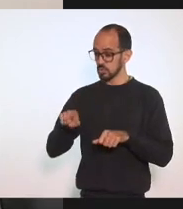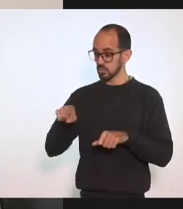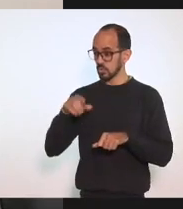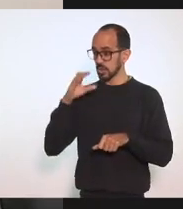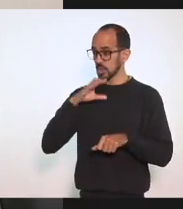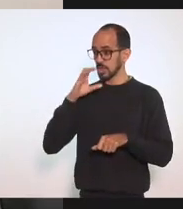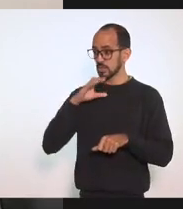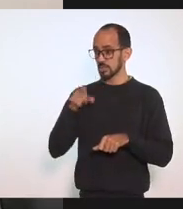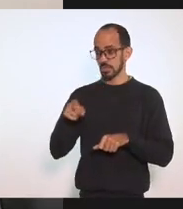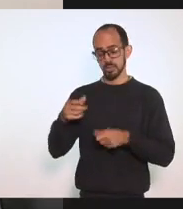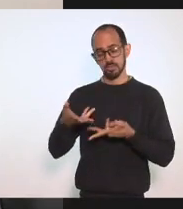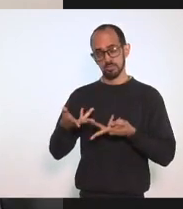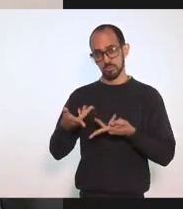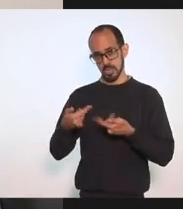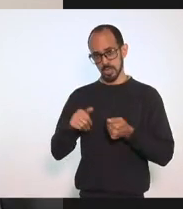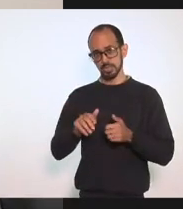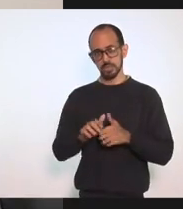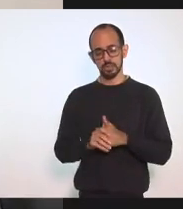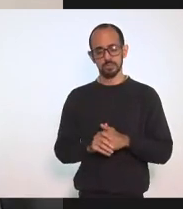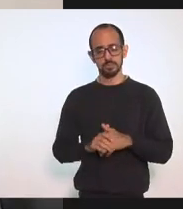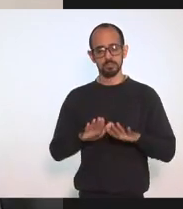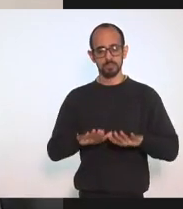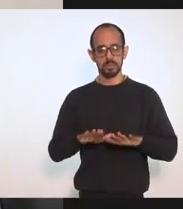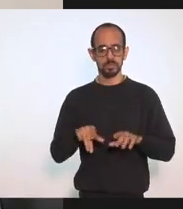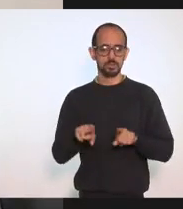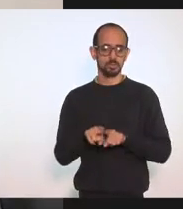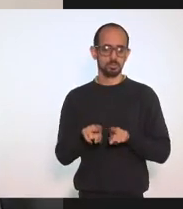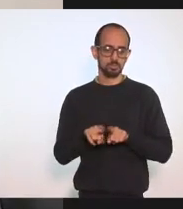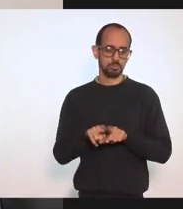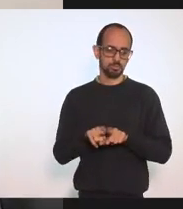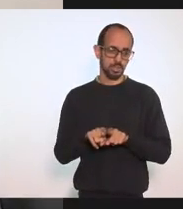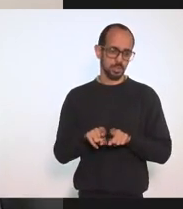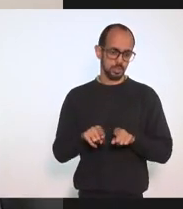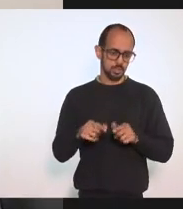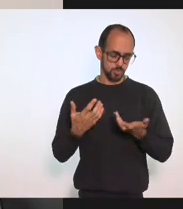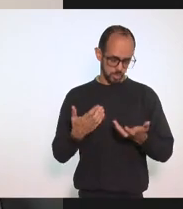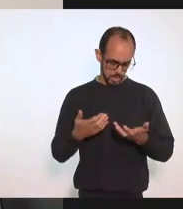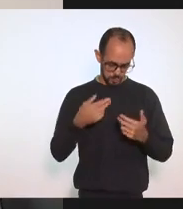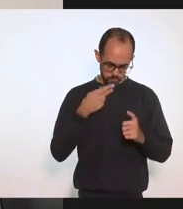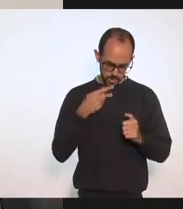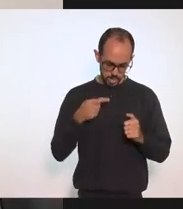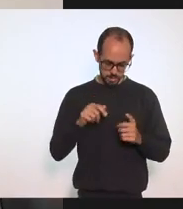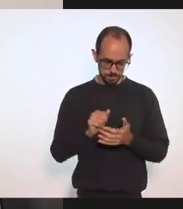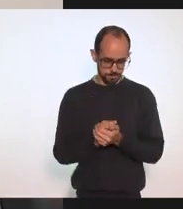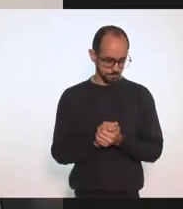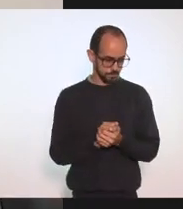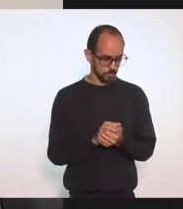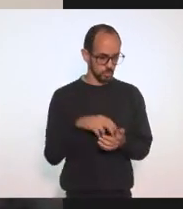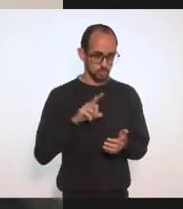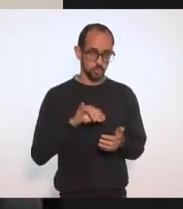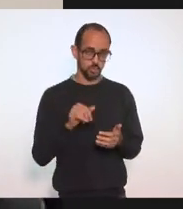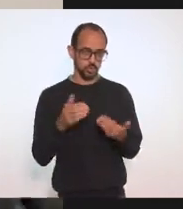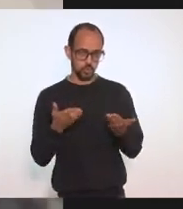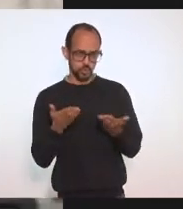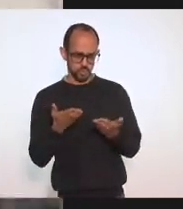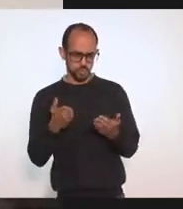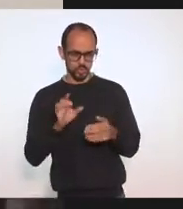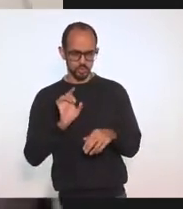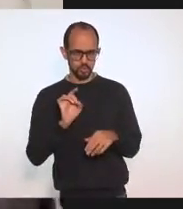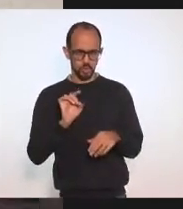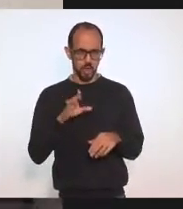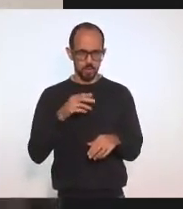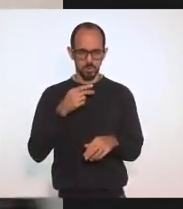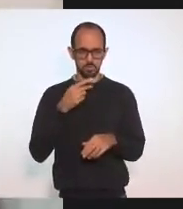tanto merecem Mas Eu venho Também A essa tribuna No dia de hoje Não só Para